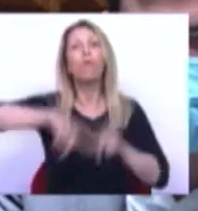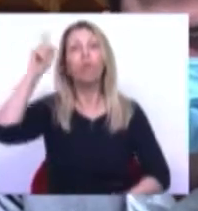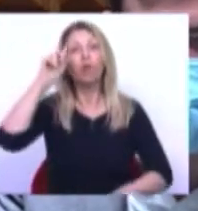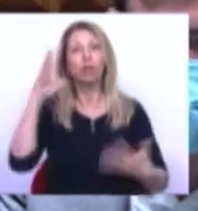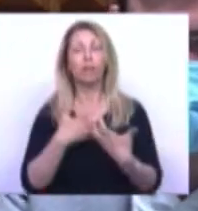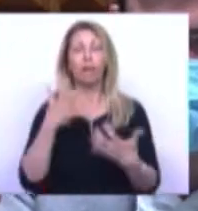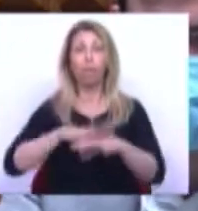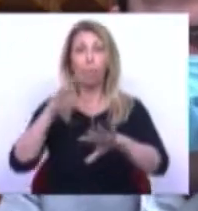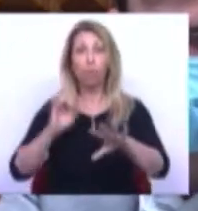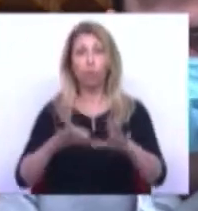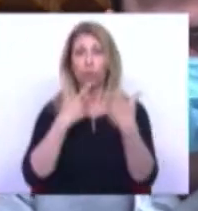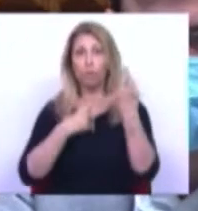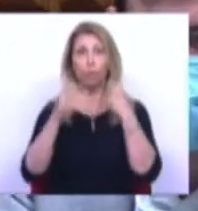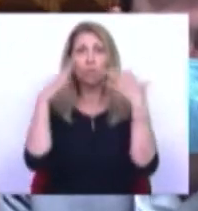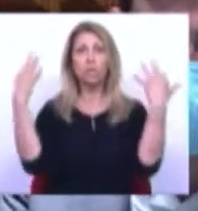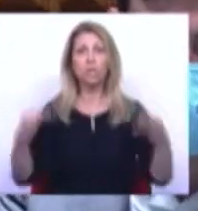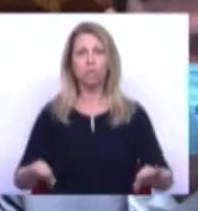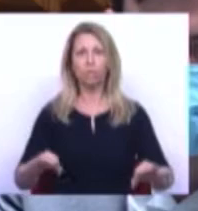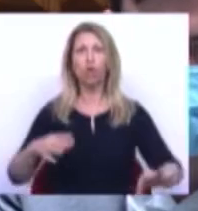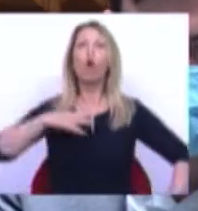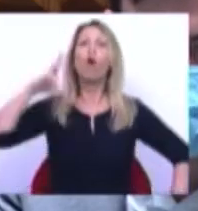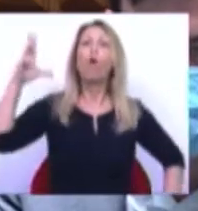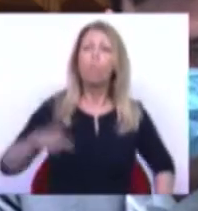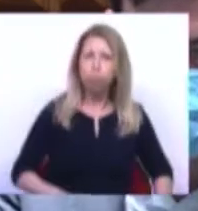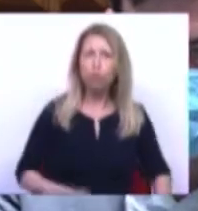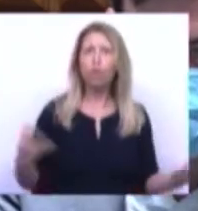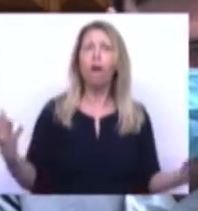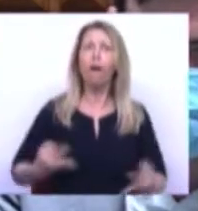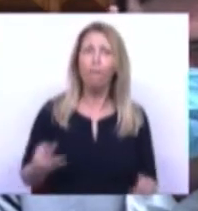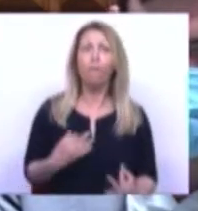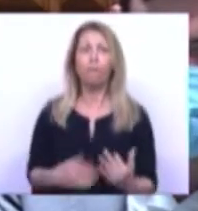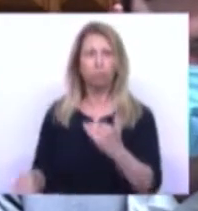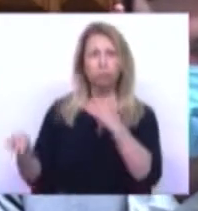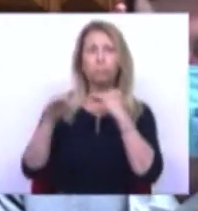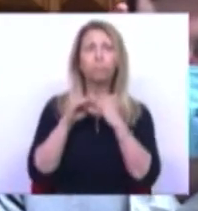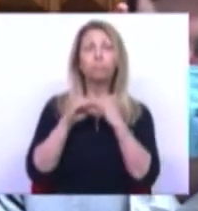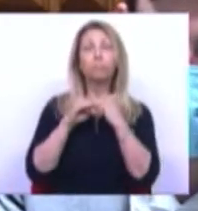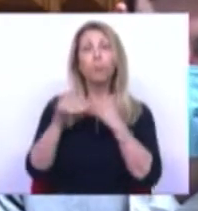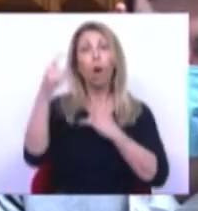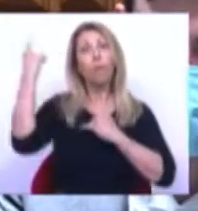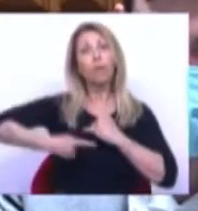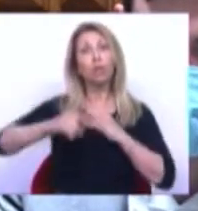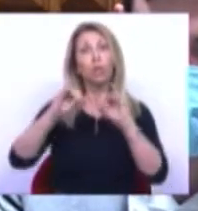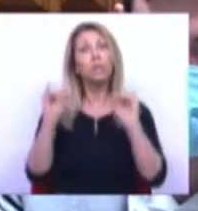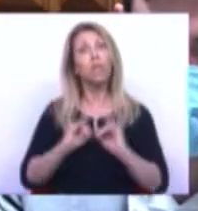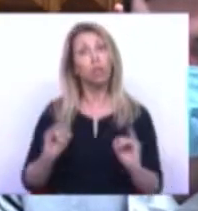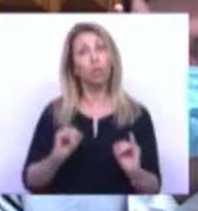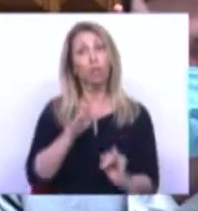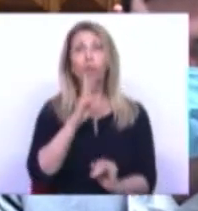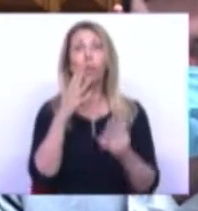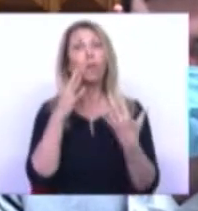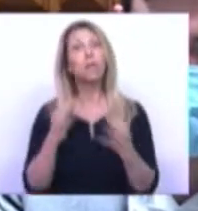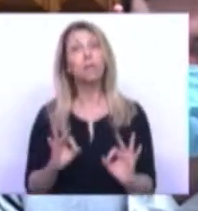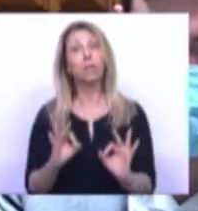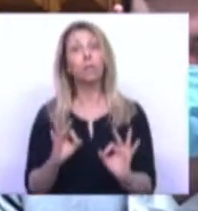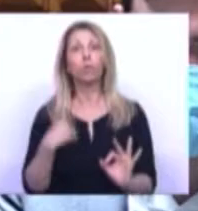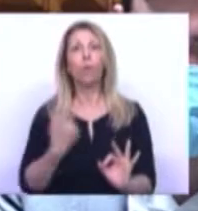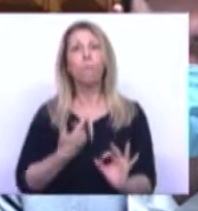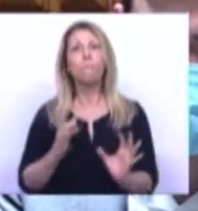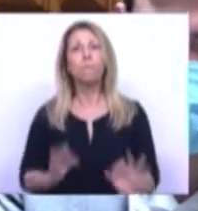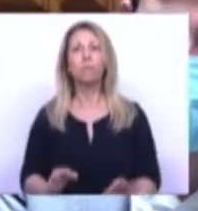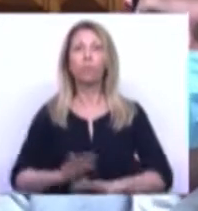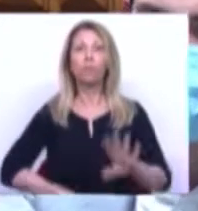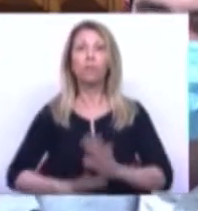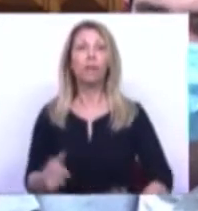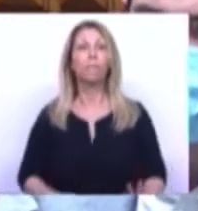pergunta é muito simples. Esteve Portugal à altura das suas obrigações internacionais? E a resposta é simples também. Temos que fazer muito melhor